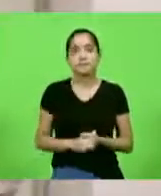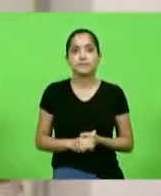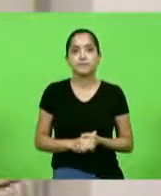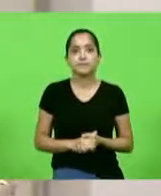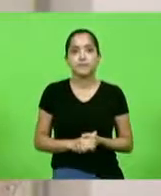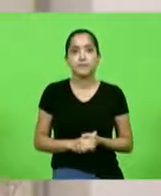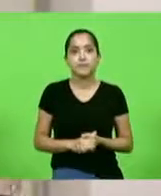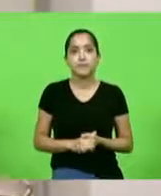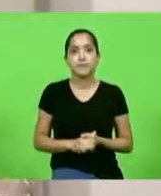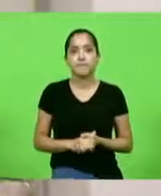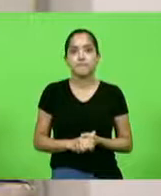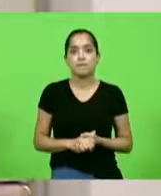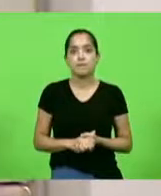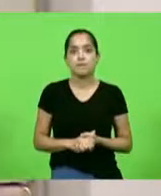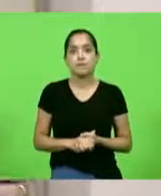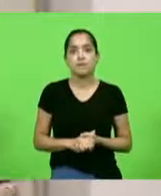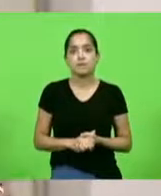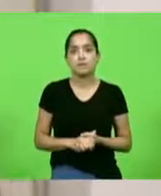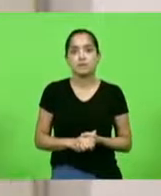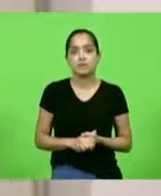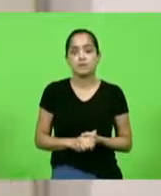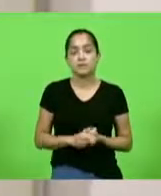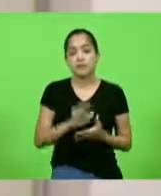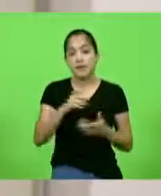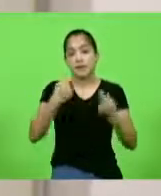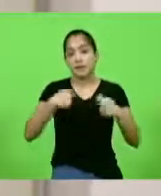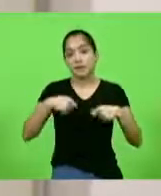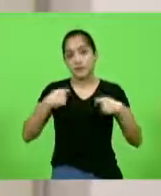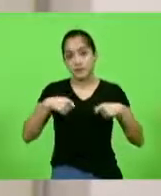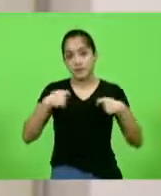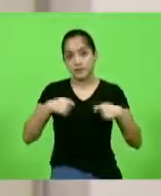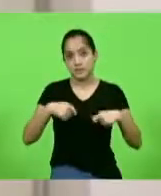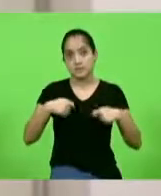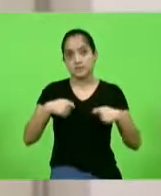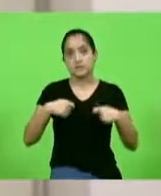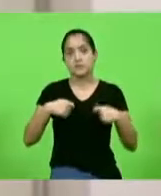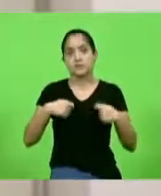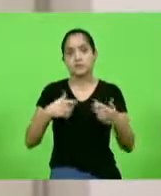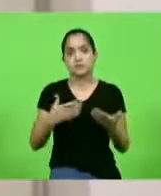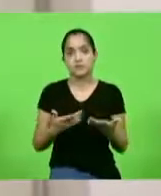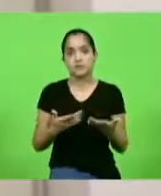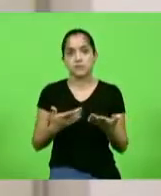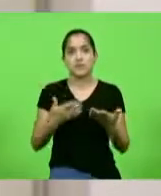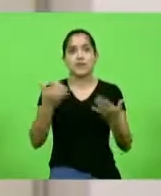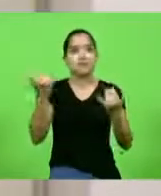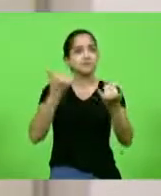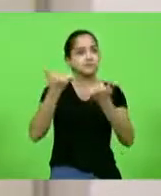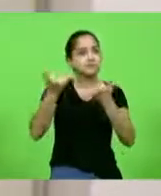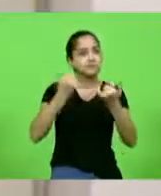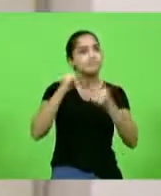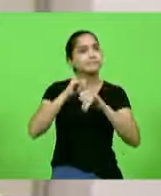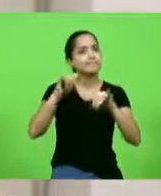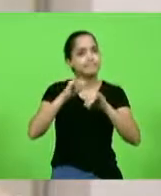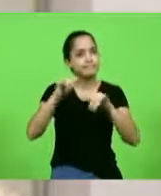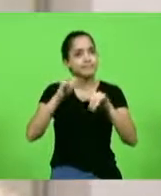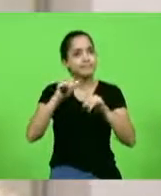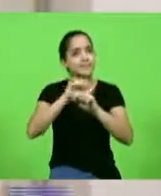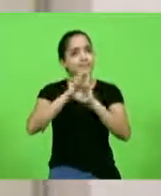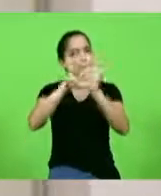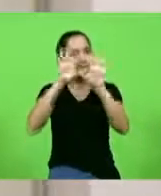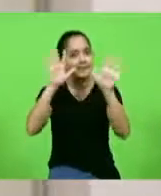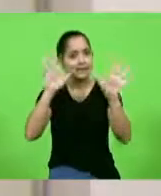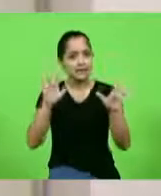Prefeitura de Blumenau. É preciso, senhor deputado, que as informações venham de forma clara e